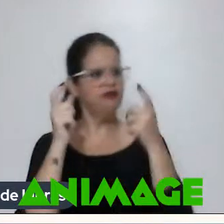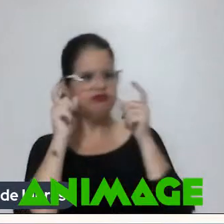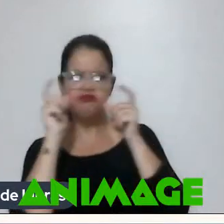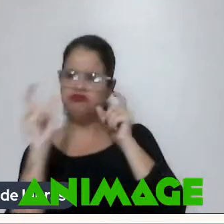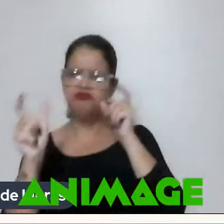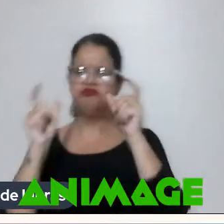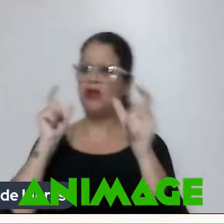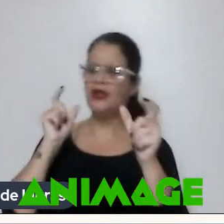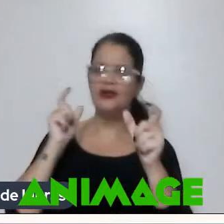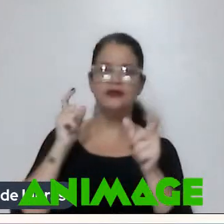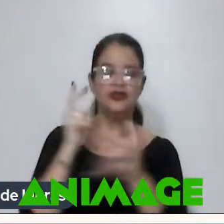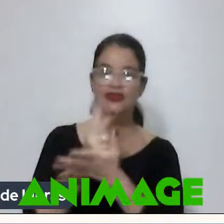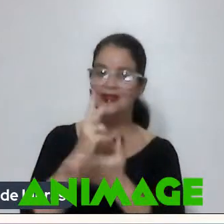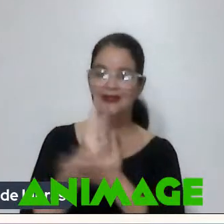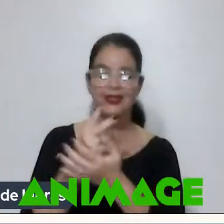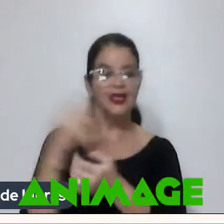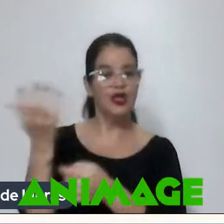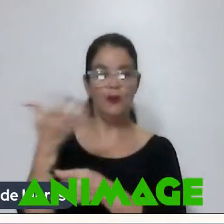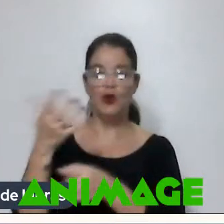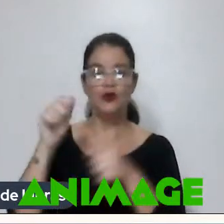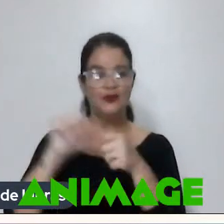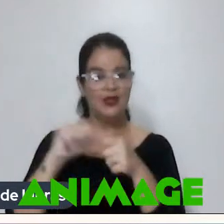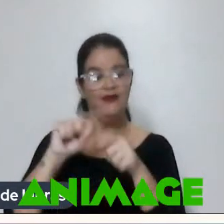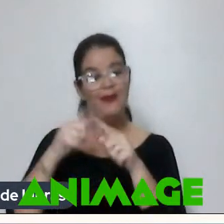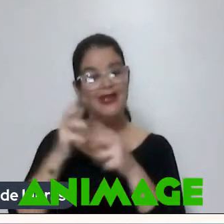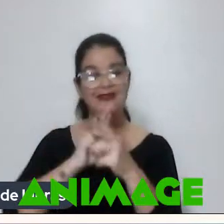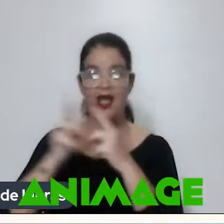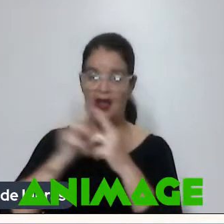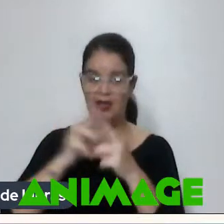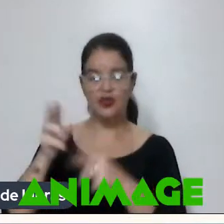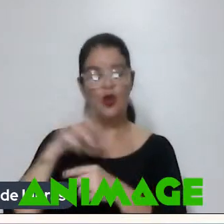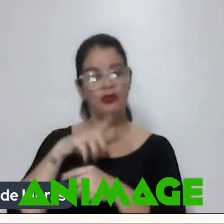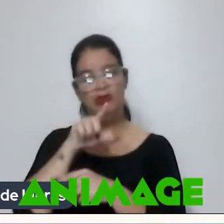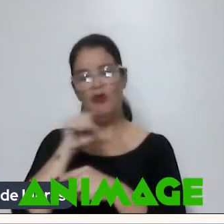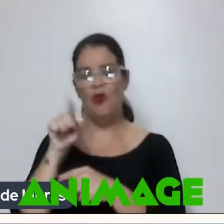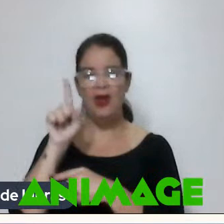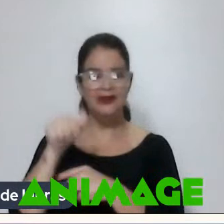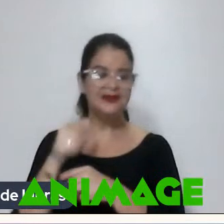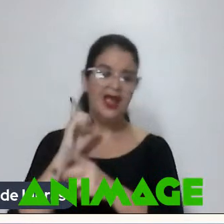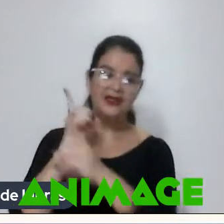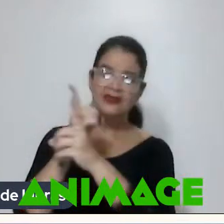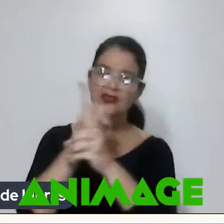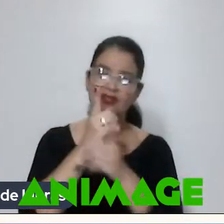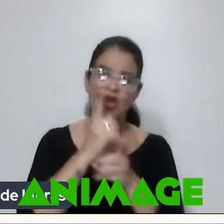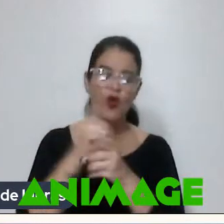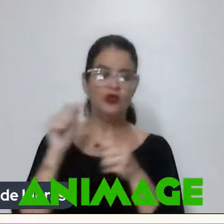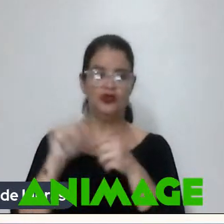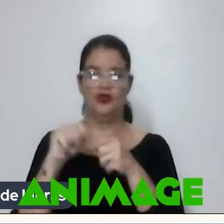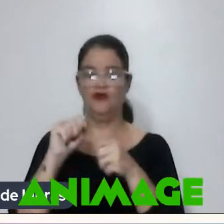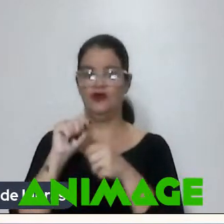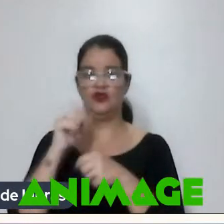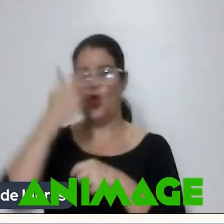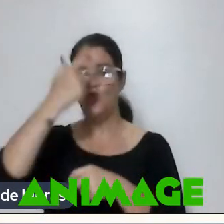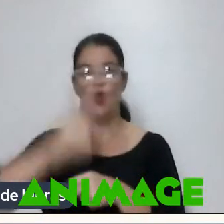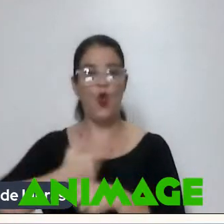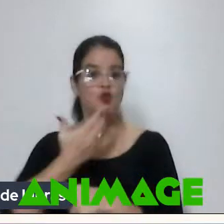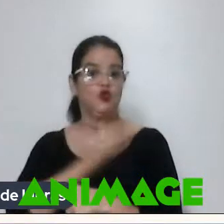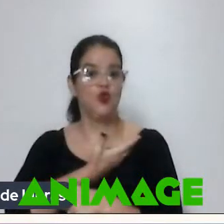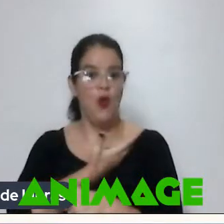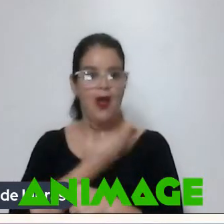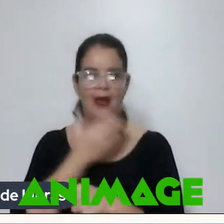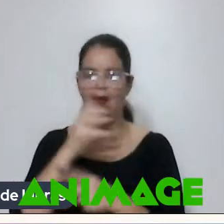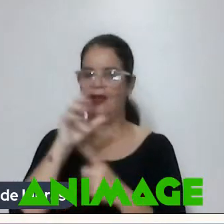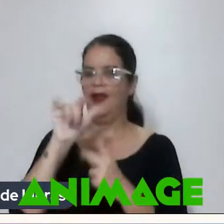Seguindo e produzindo Mas assim A relação que eu tenho Com eles É muito desses encontros Que eu fiz Eu não sou amigo Dele Da